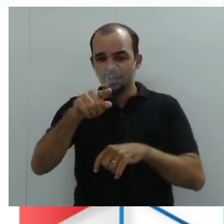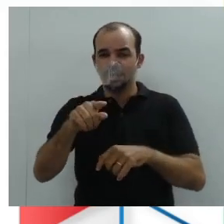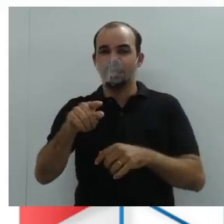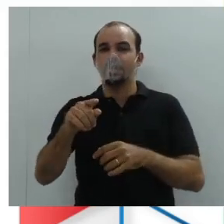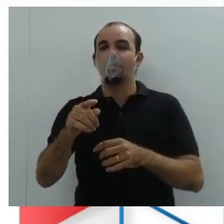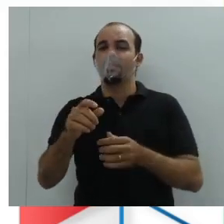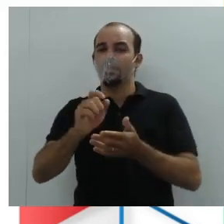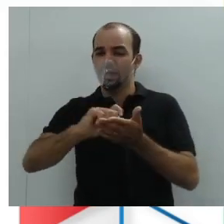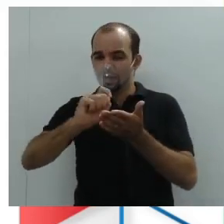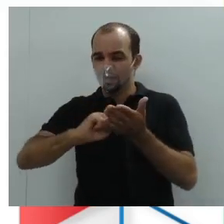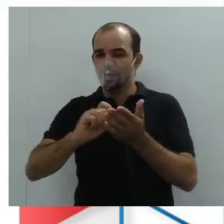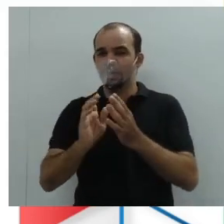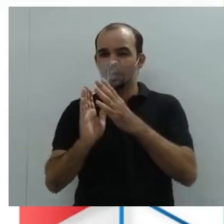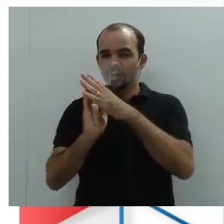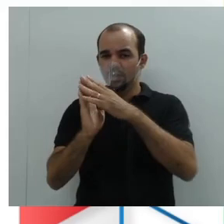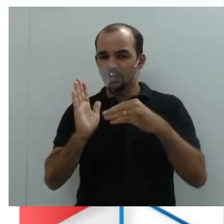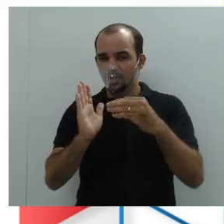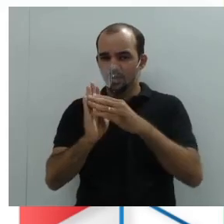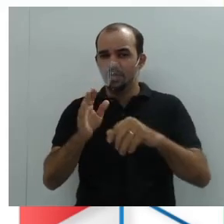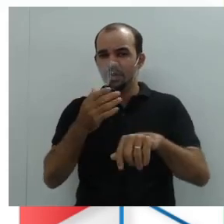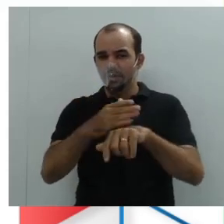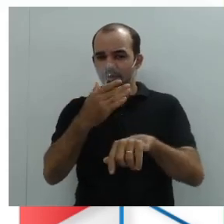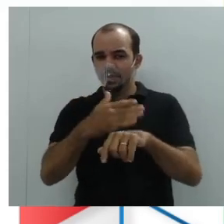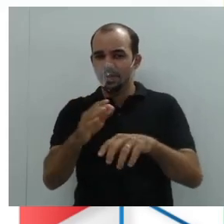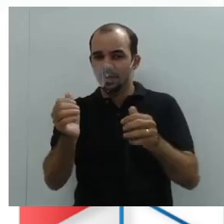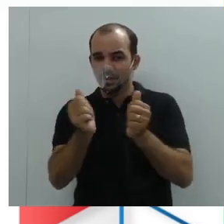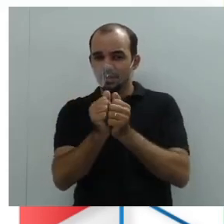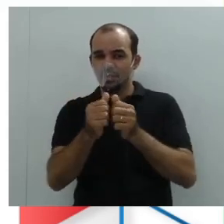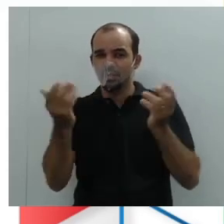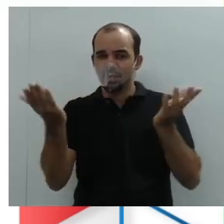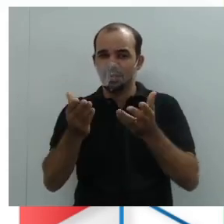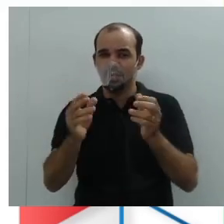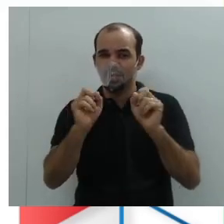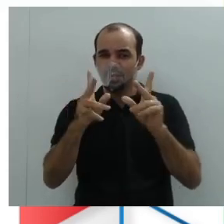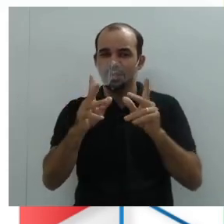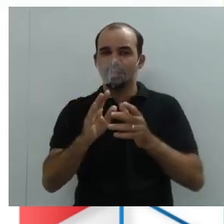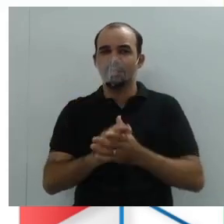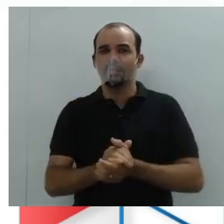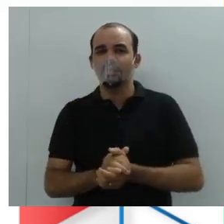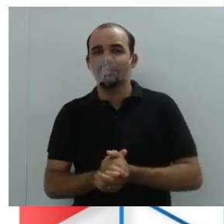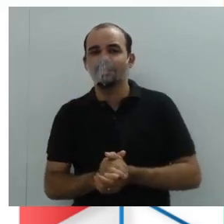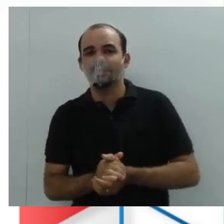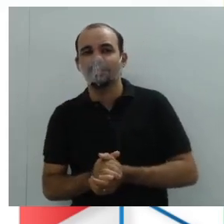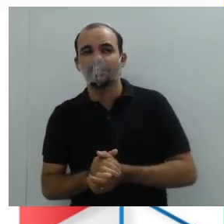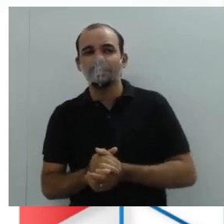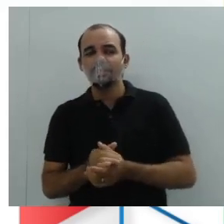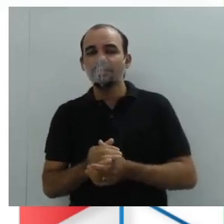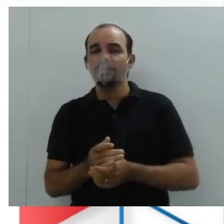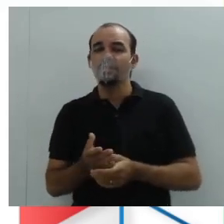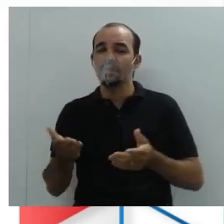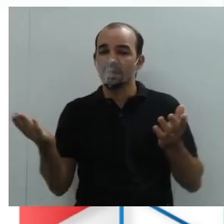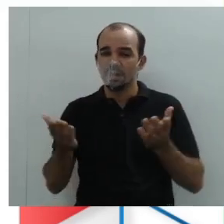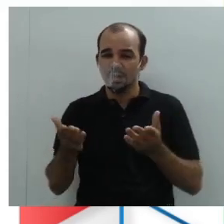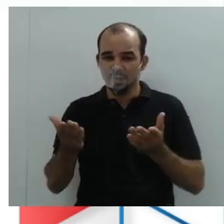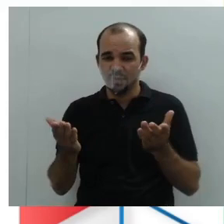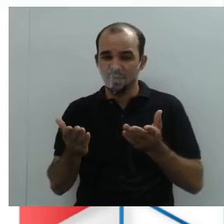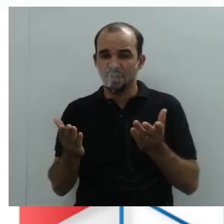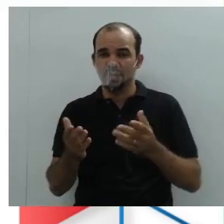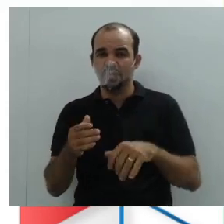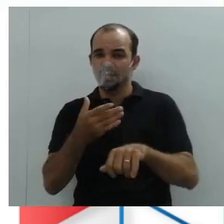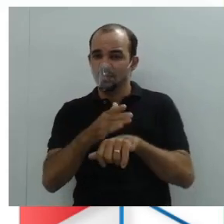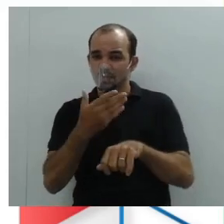pega o teu caderno para a gente pôr em prática tudo o que a gente está estudando, tá? A gente vai aprender agora como